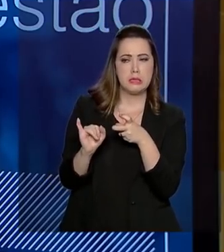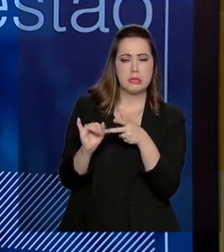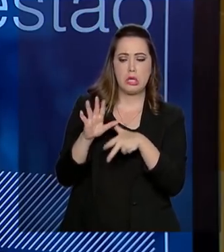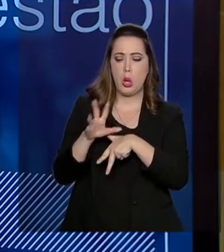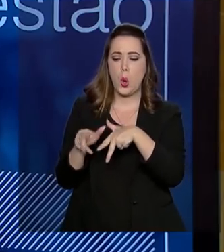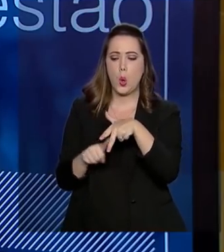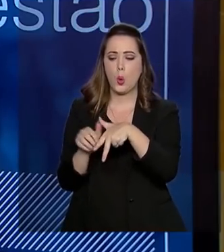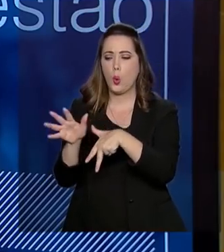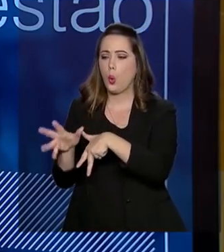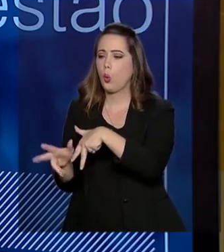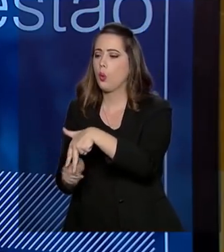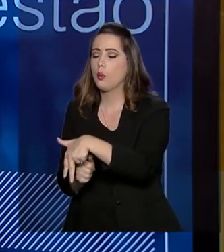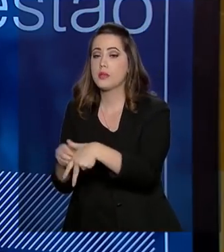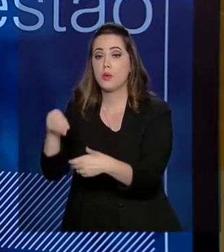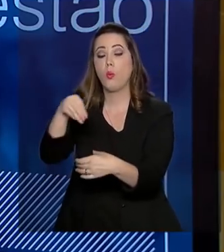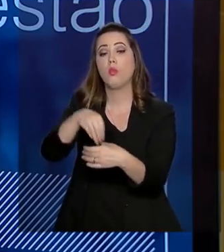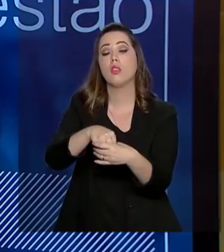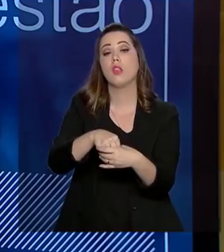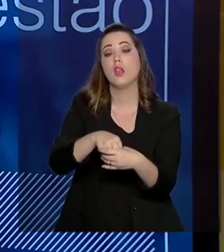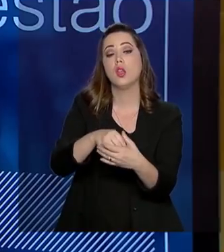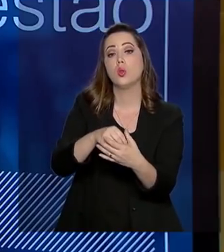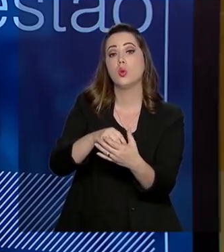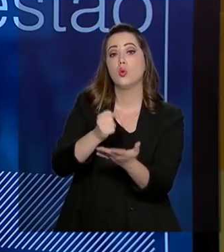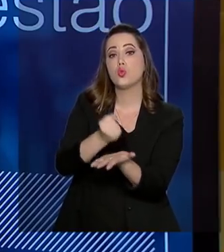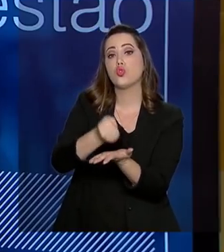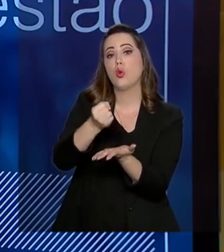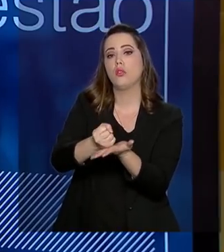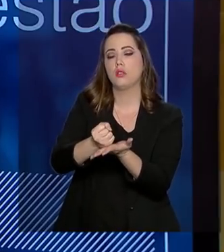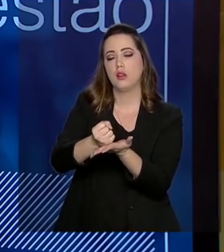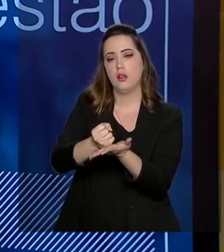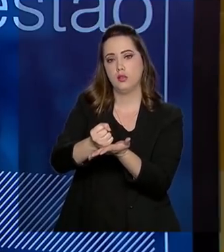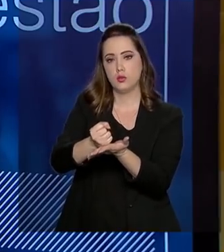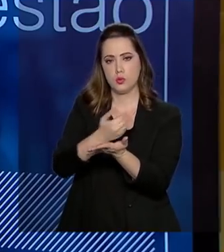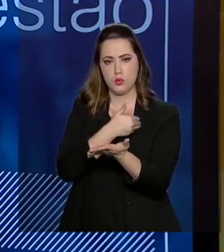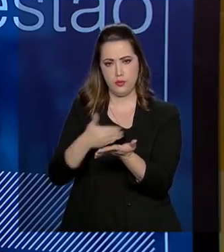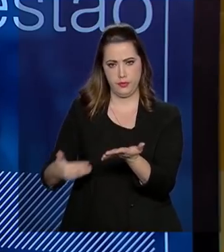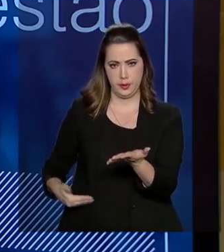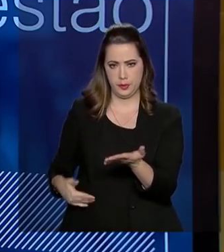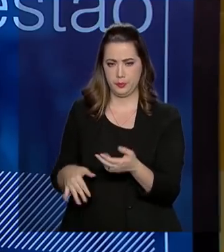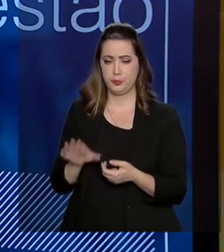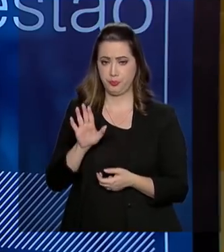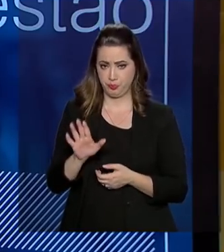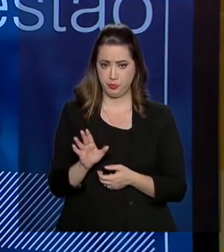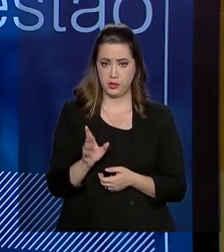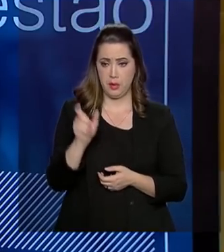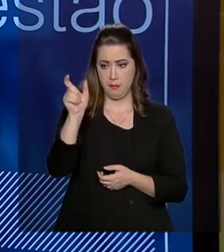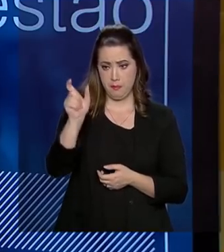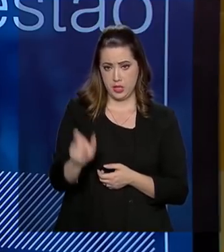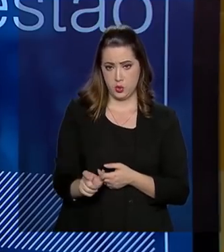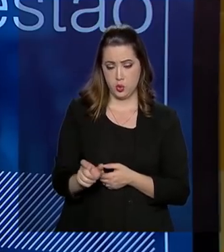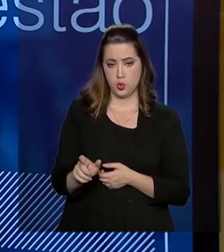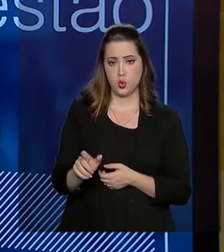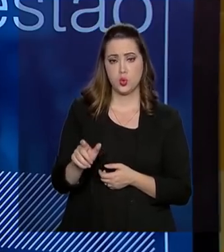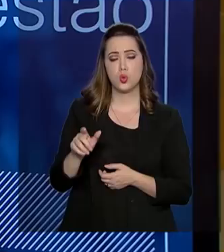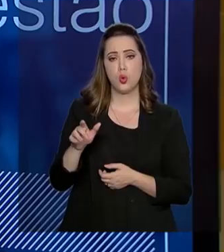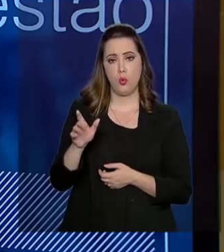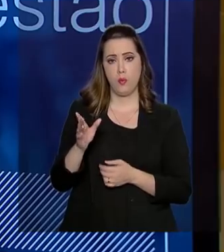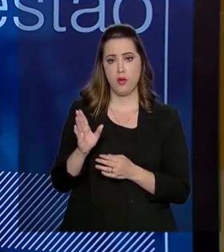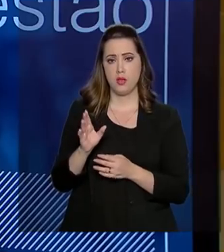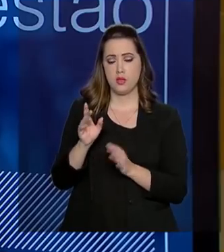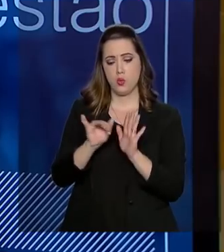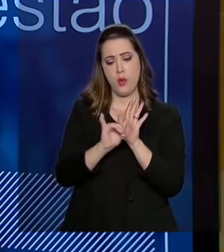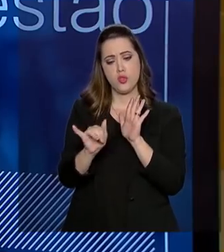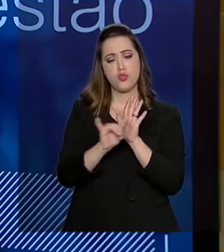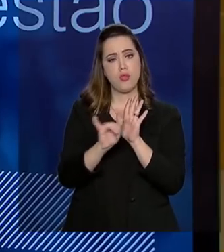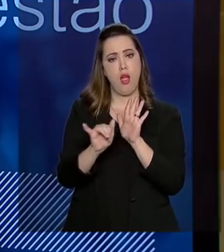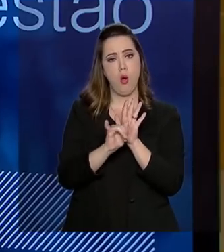corrupção, indícios de fraude e corrupção em contratos na administração pública. Então, através que alguém coloca o chamamento de um edital, um edital